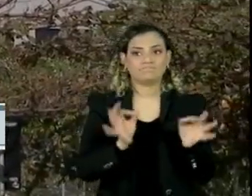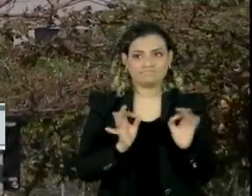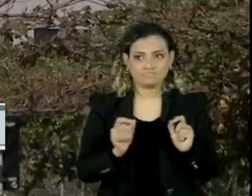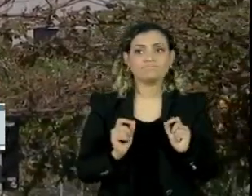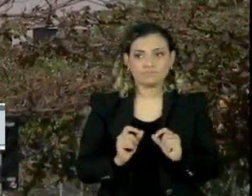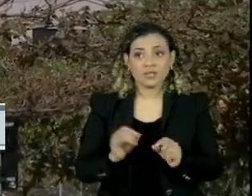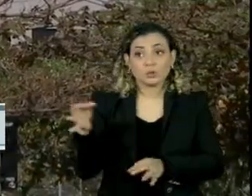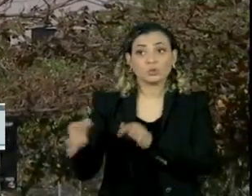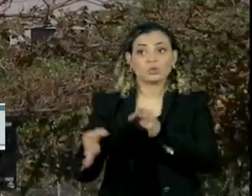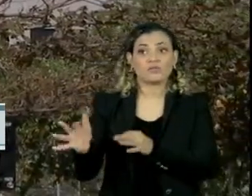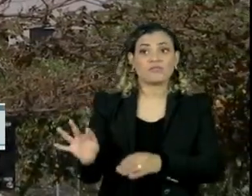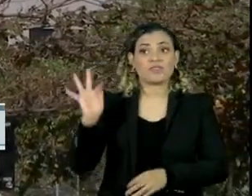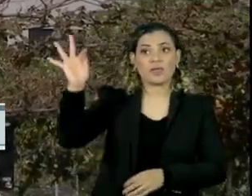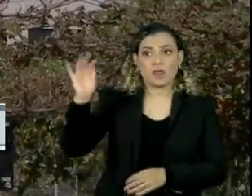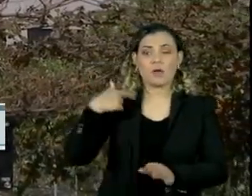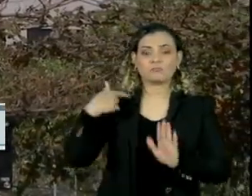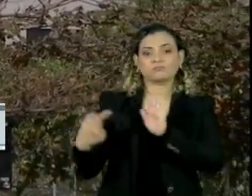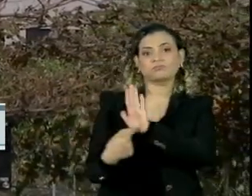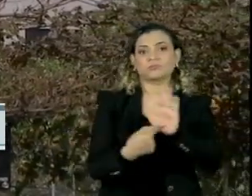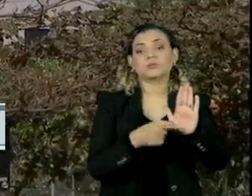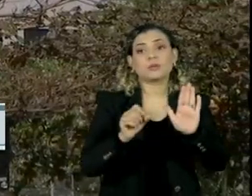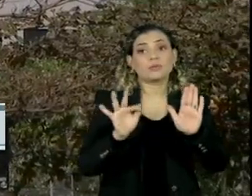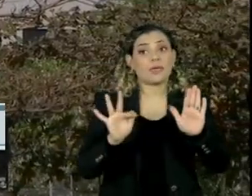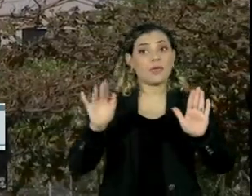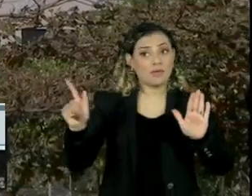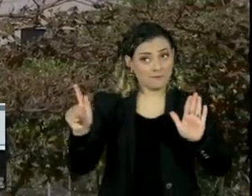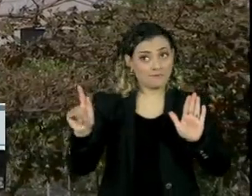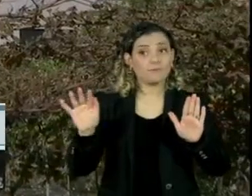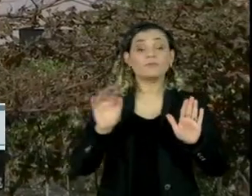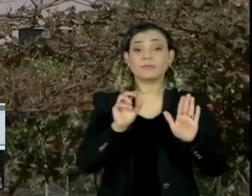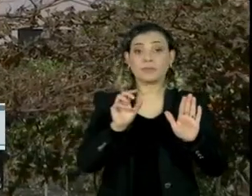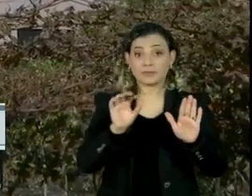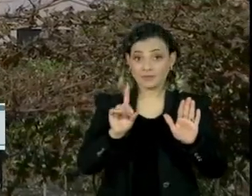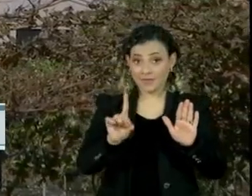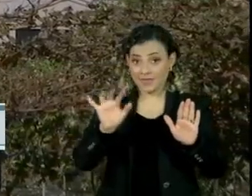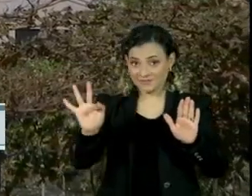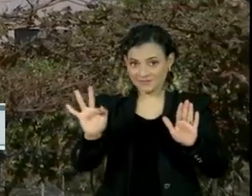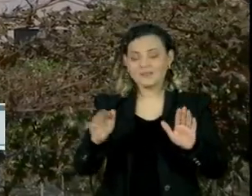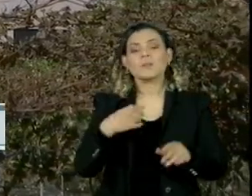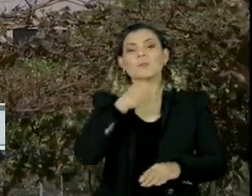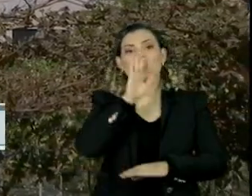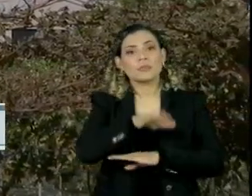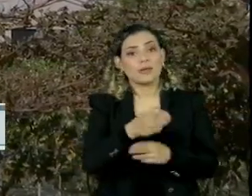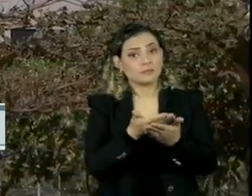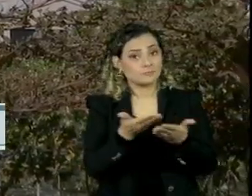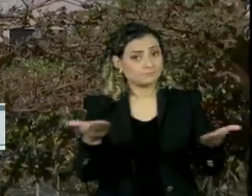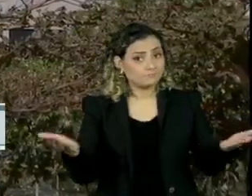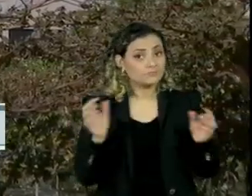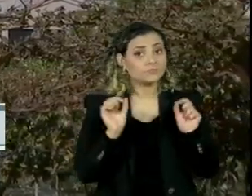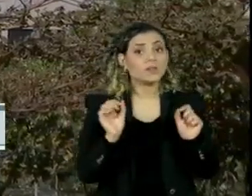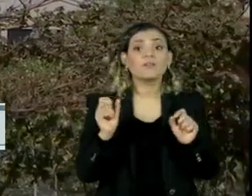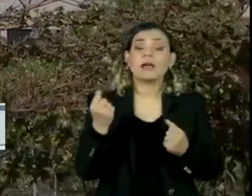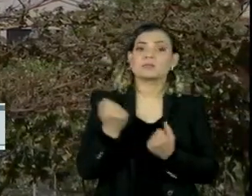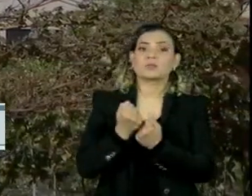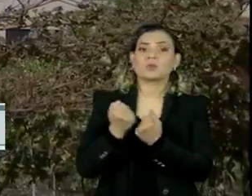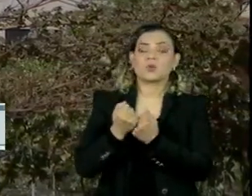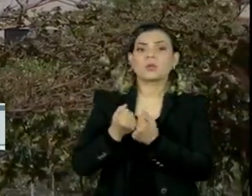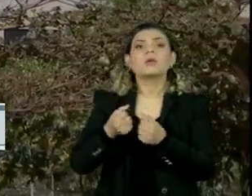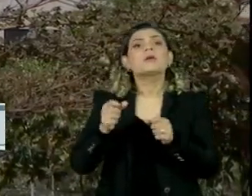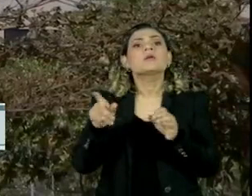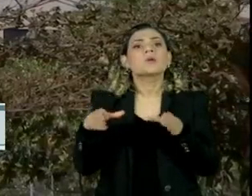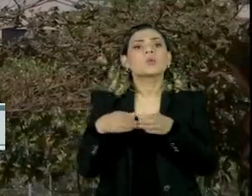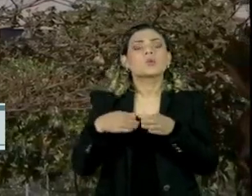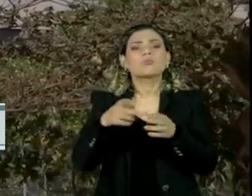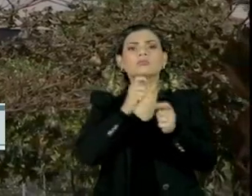imprensa da Justiça Federal do Distrito Federal. Uma boa tarde para você, boa tarde a todos. A assessoria de imprensa ainda